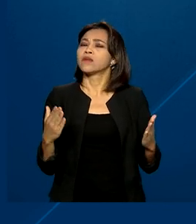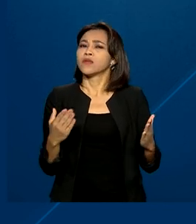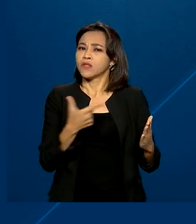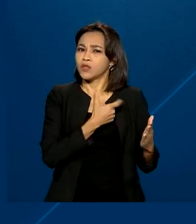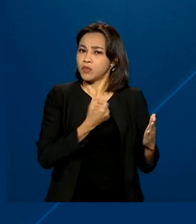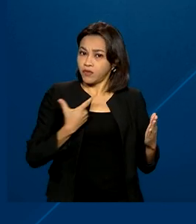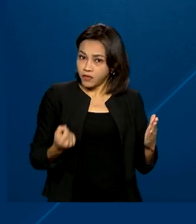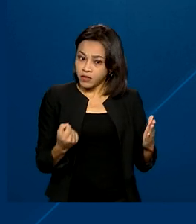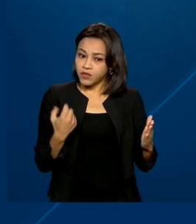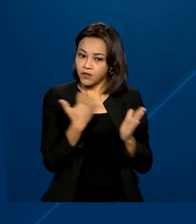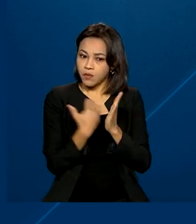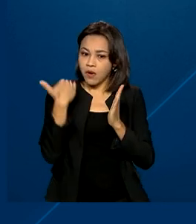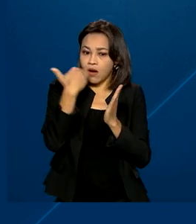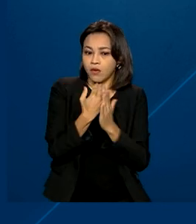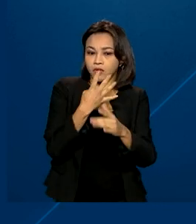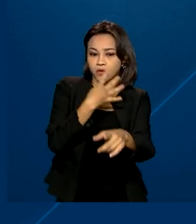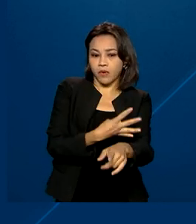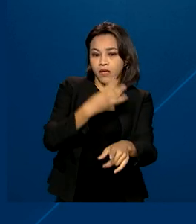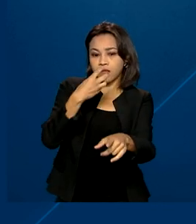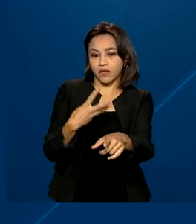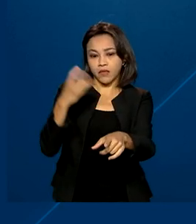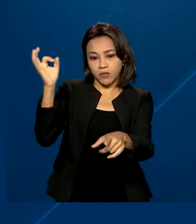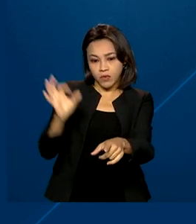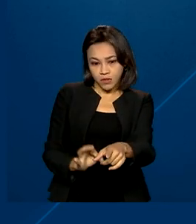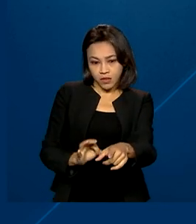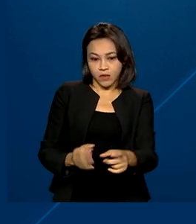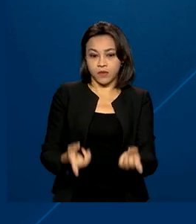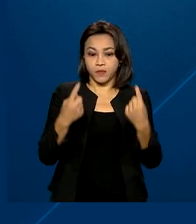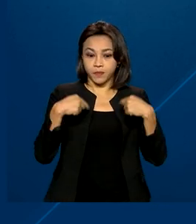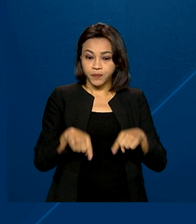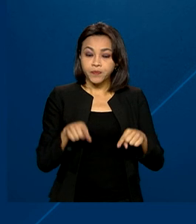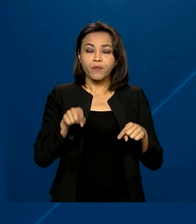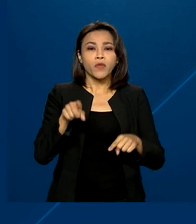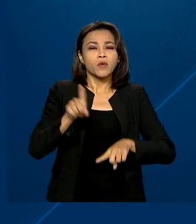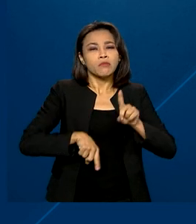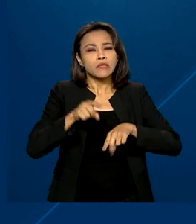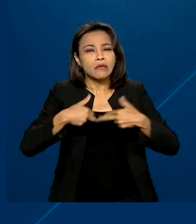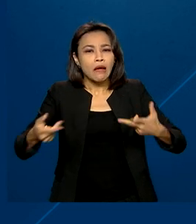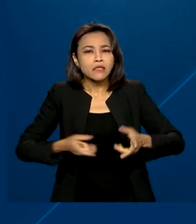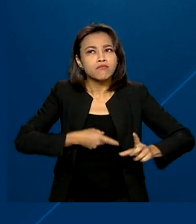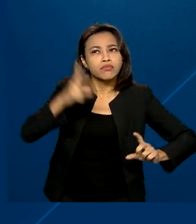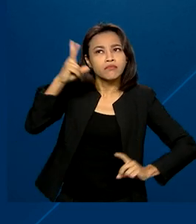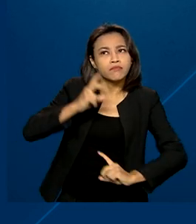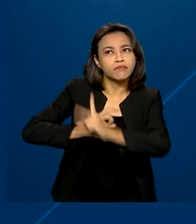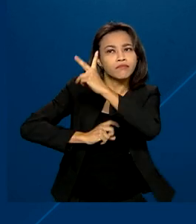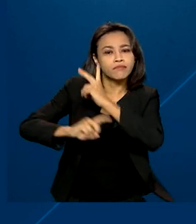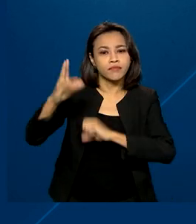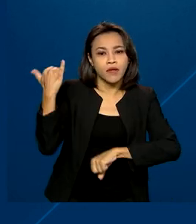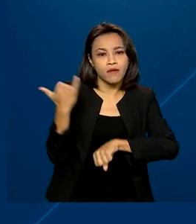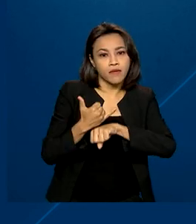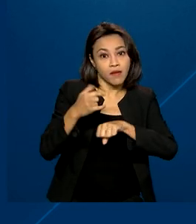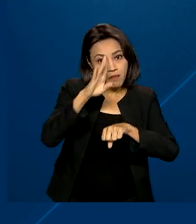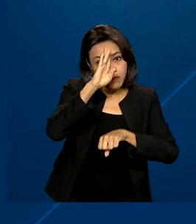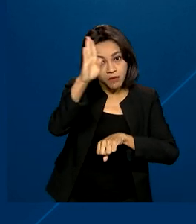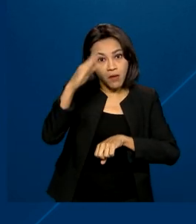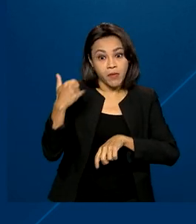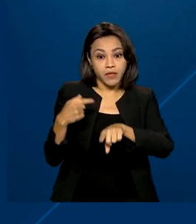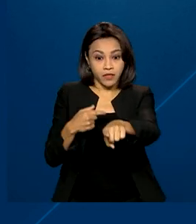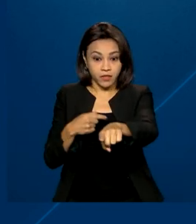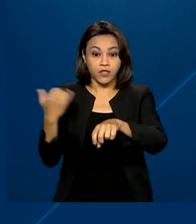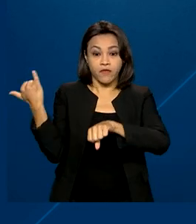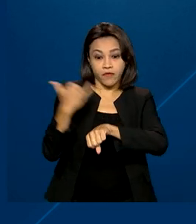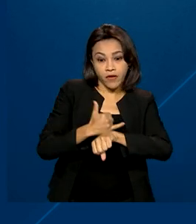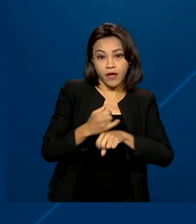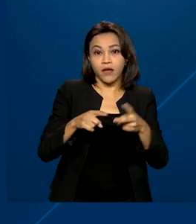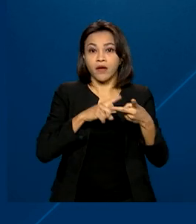alta de 43% no fluxo comercial. Entre os produtos brasileiros exportados, destaque para semiacabados